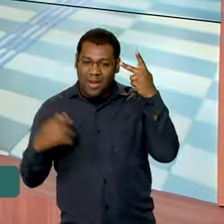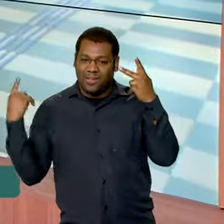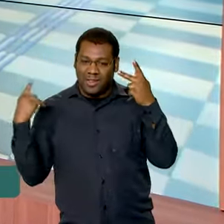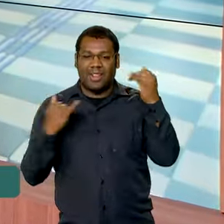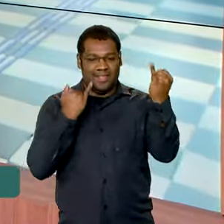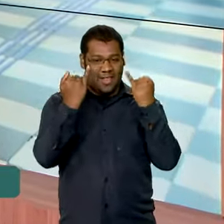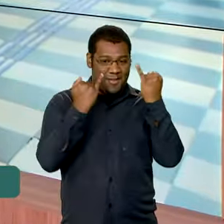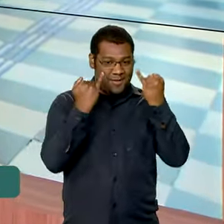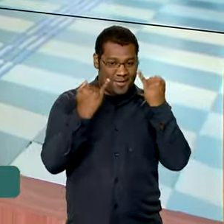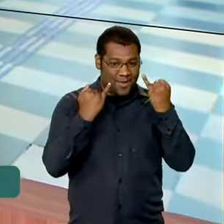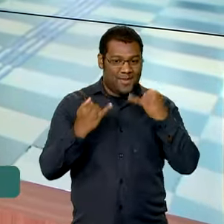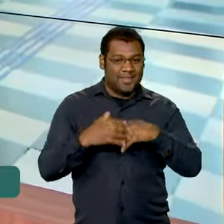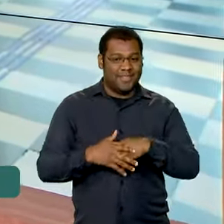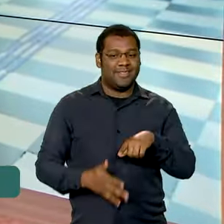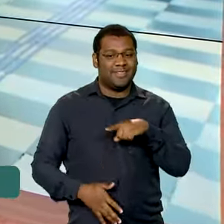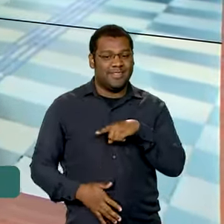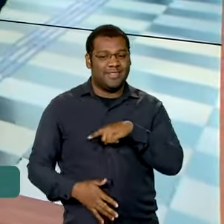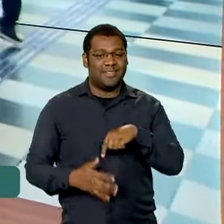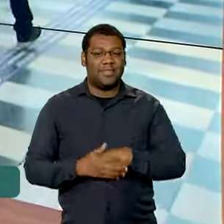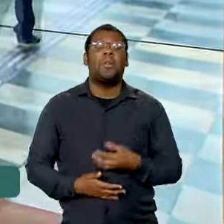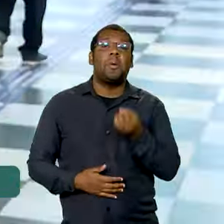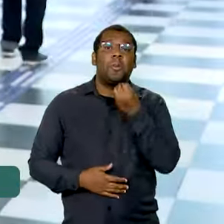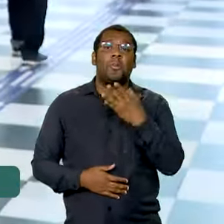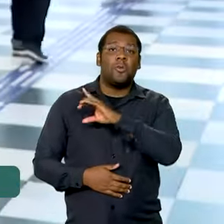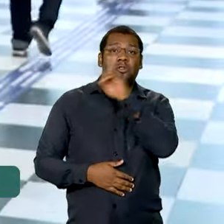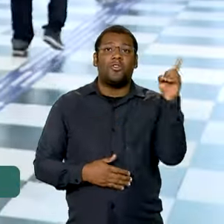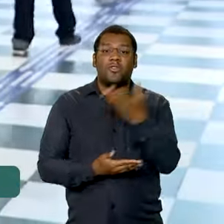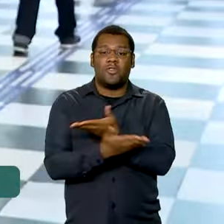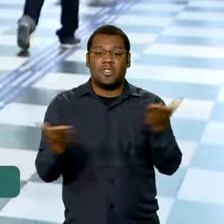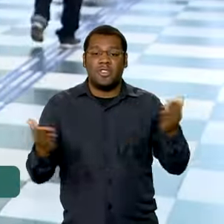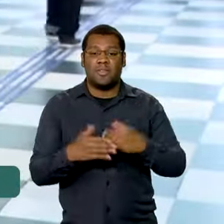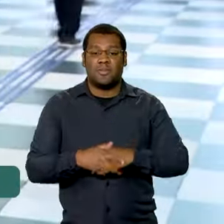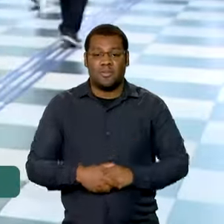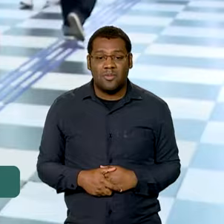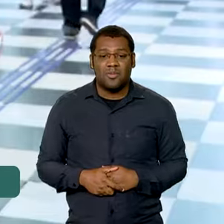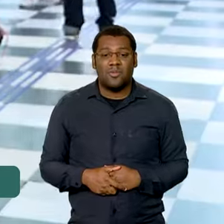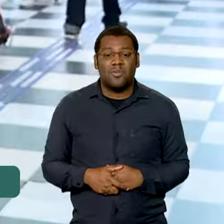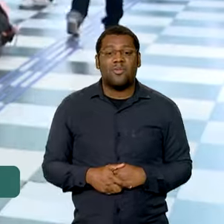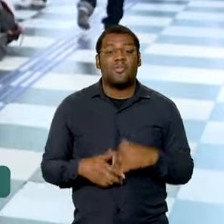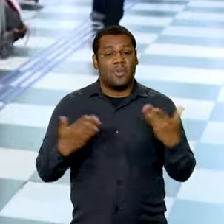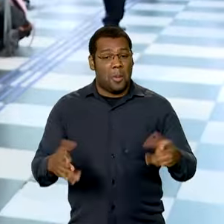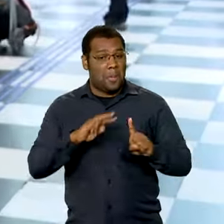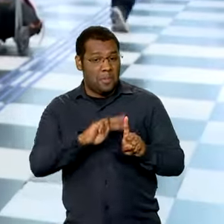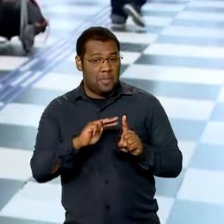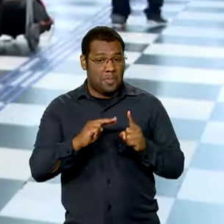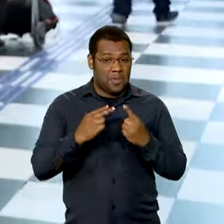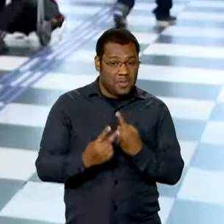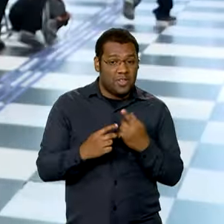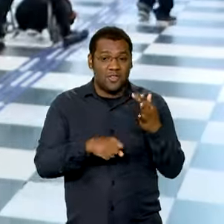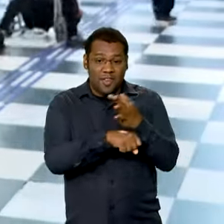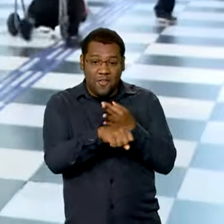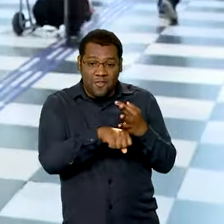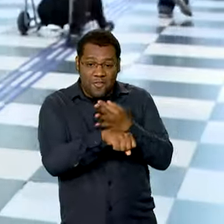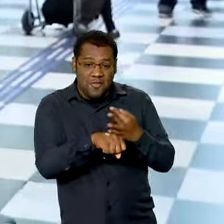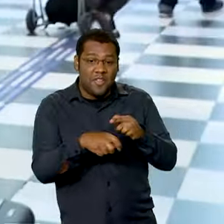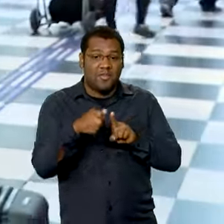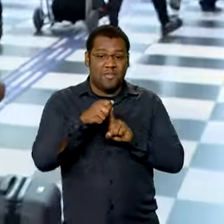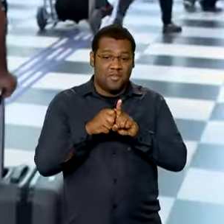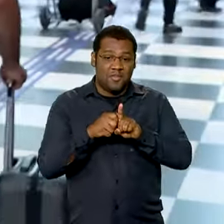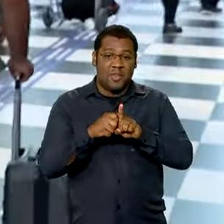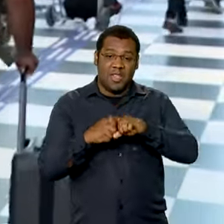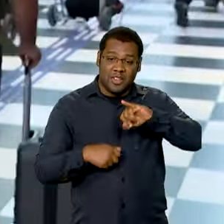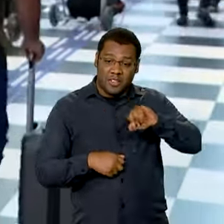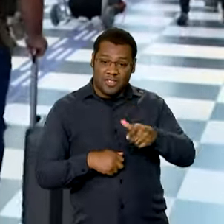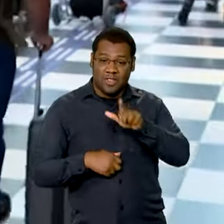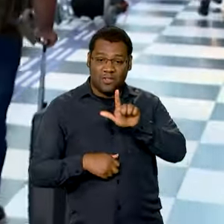Oi Vanessa, bom dia a você, bom dia a todos. Olha, o setor está bastante otimista com as férias do meio do ano. Entre